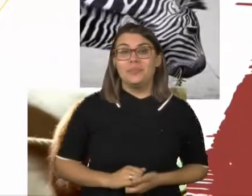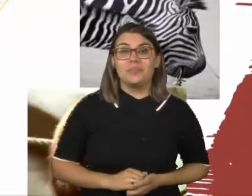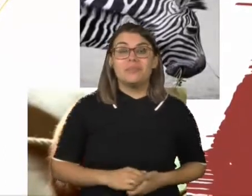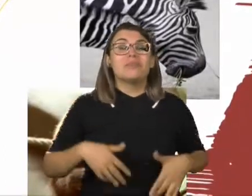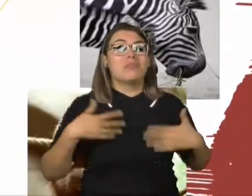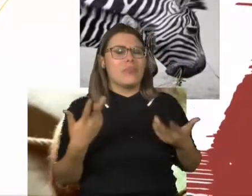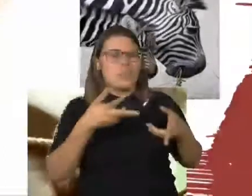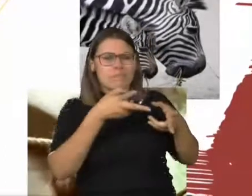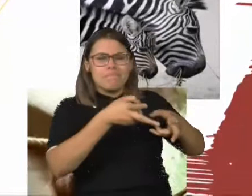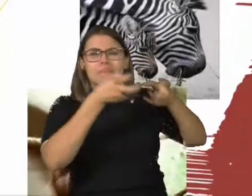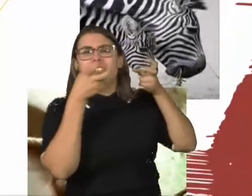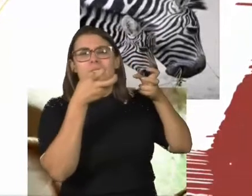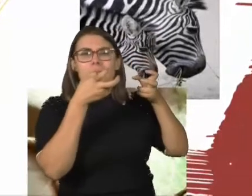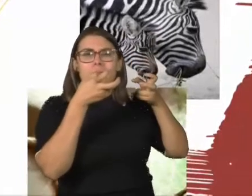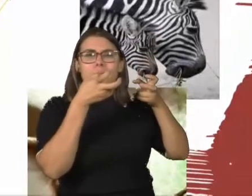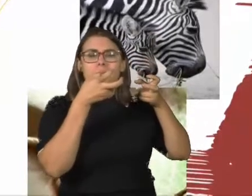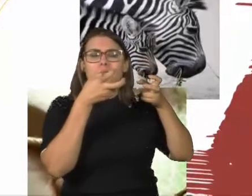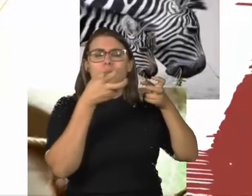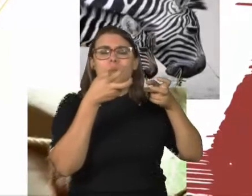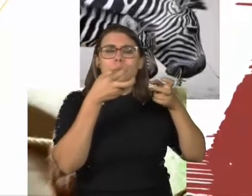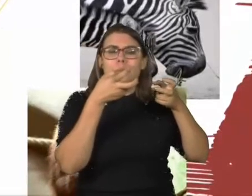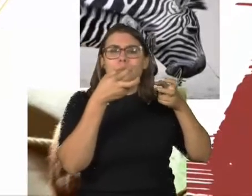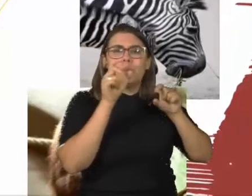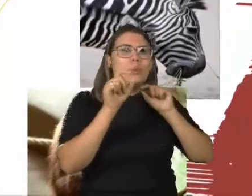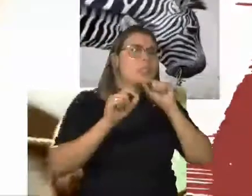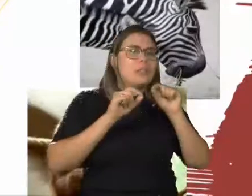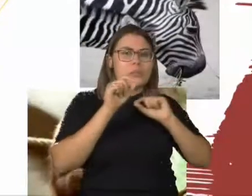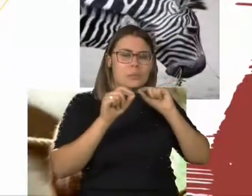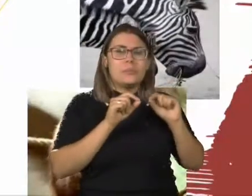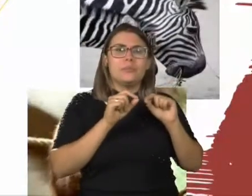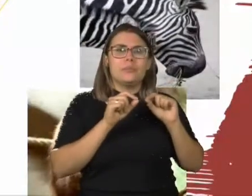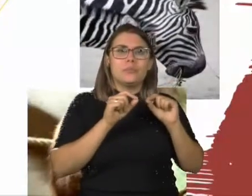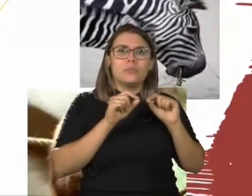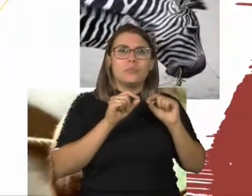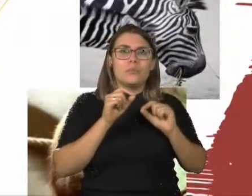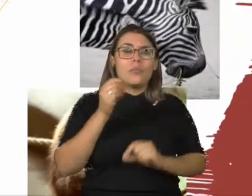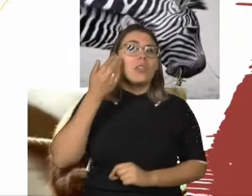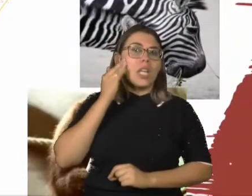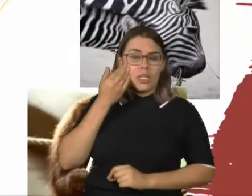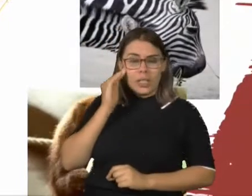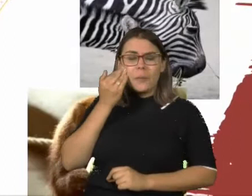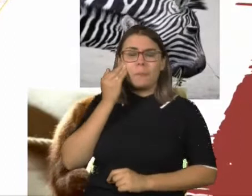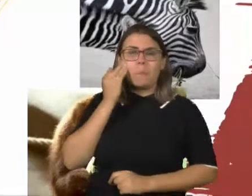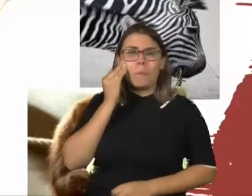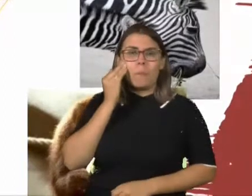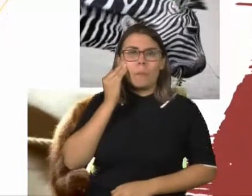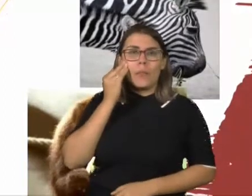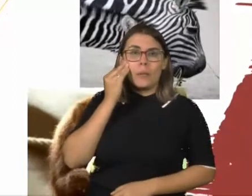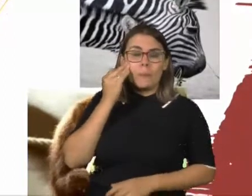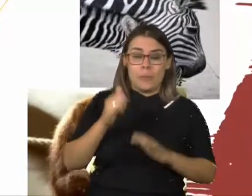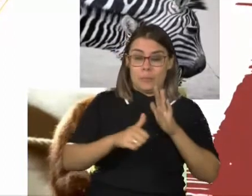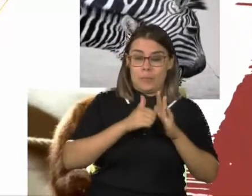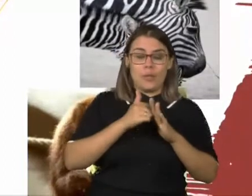subjetiva, a dimensão psíquica, é importante que eu fale para vocês para que vocês possam compreender o que eu vou apresentar no caso clínico do